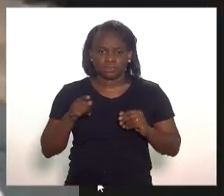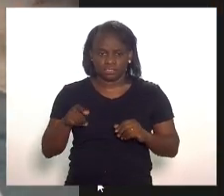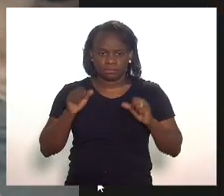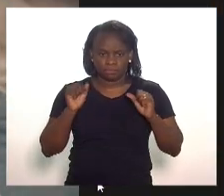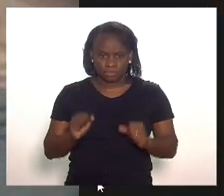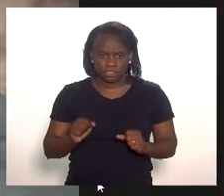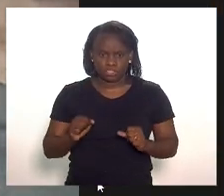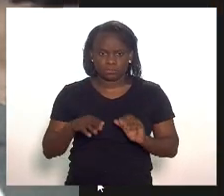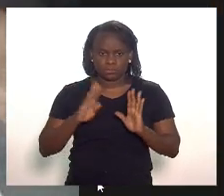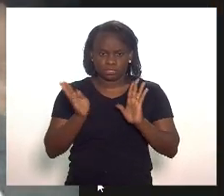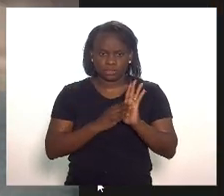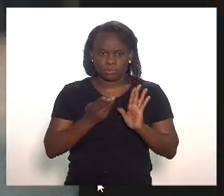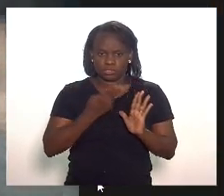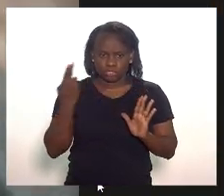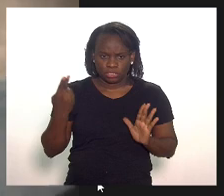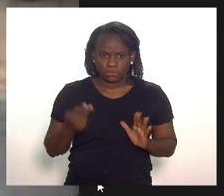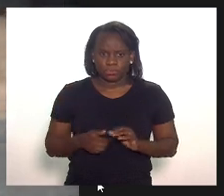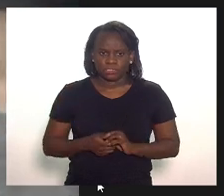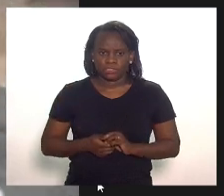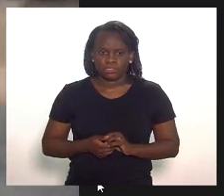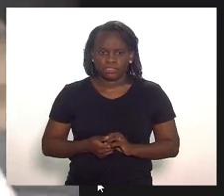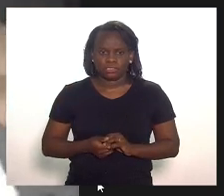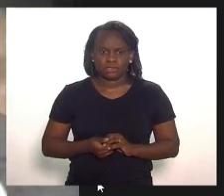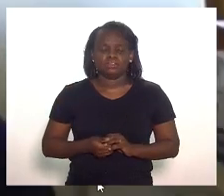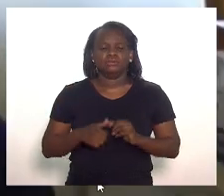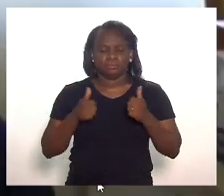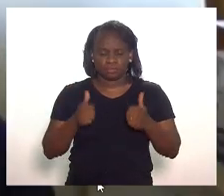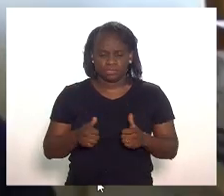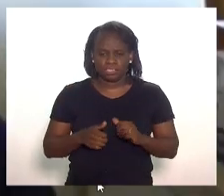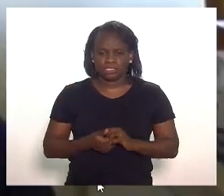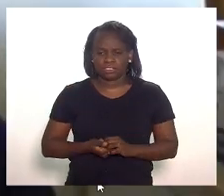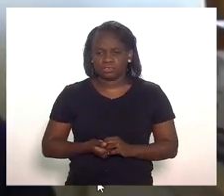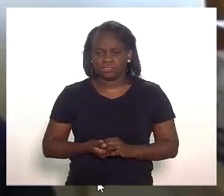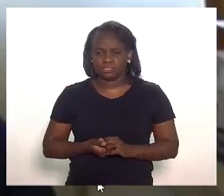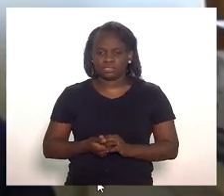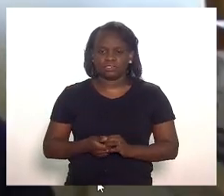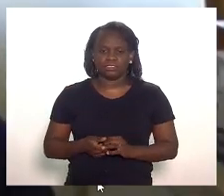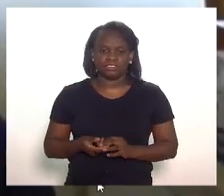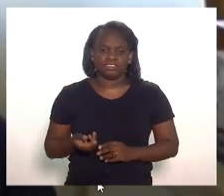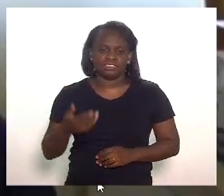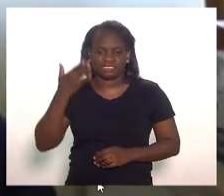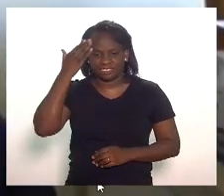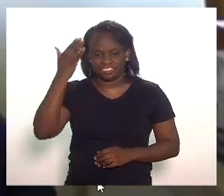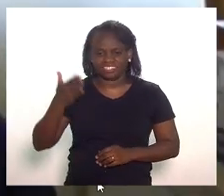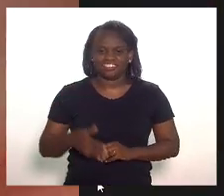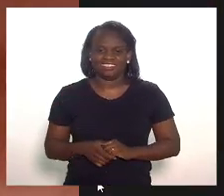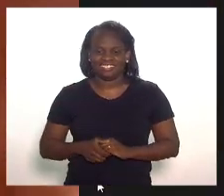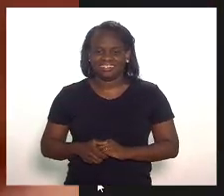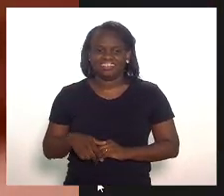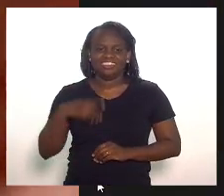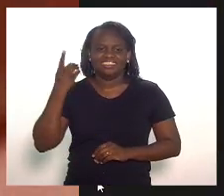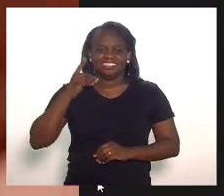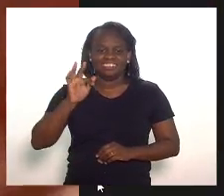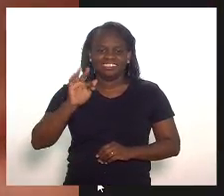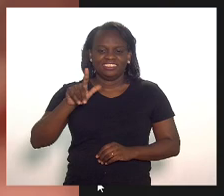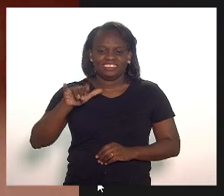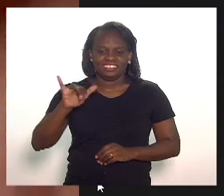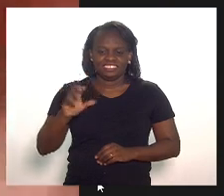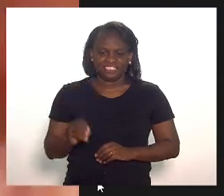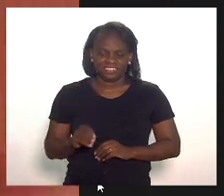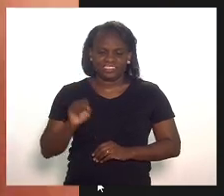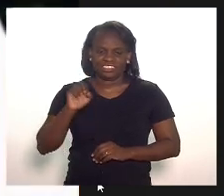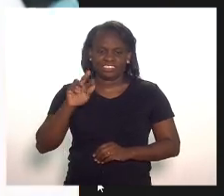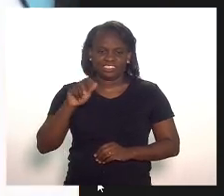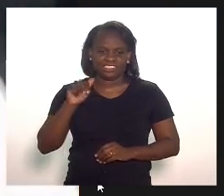pode me inscrever como orador do expediente perfeitamente está escrito deputado Flávio Serafini por favor